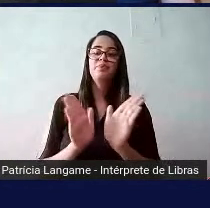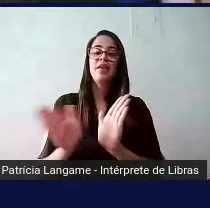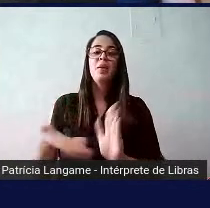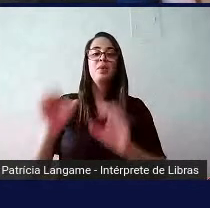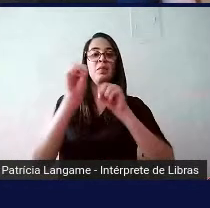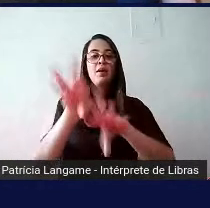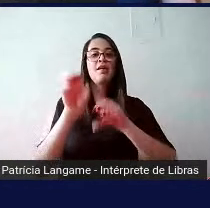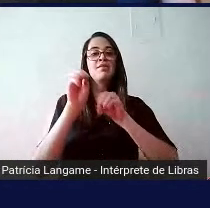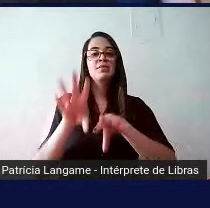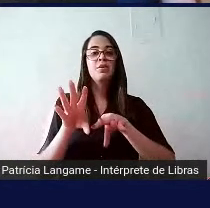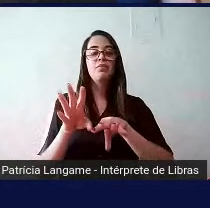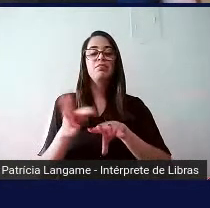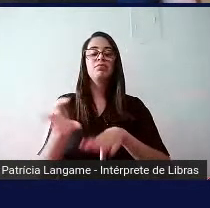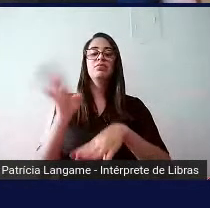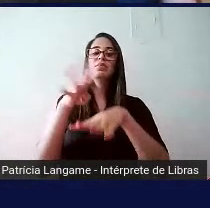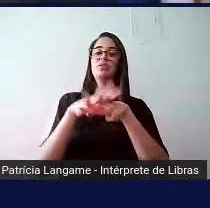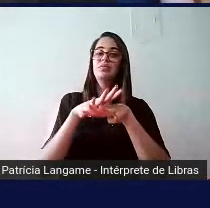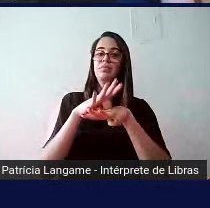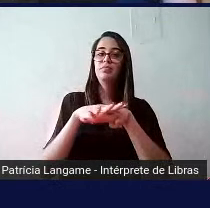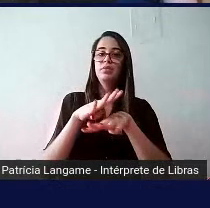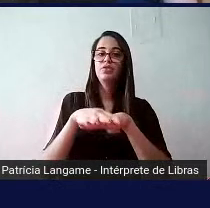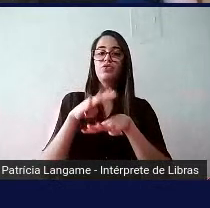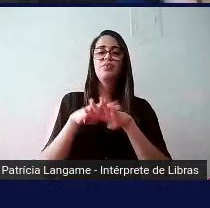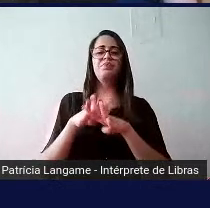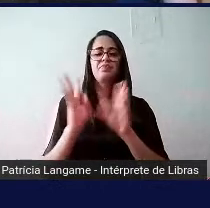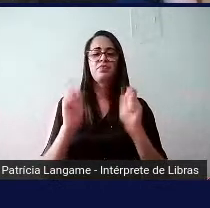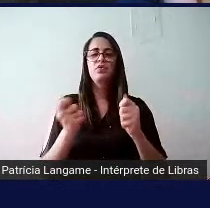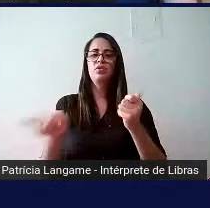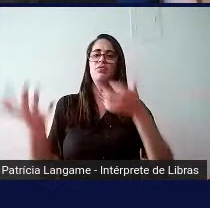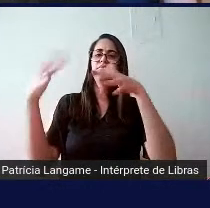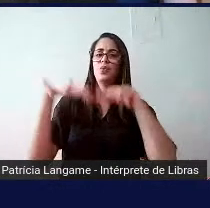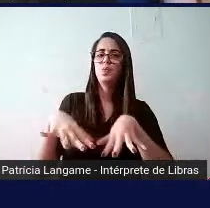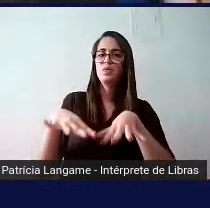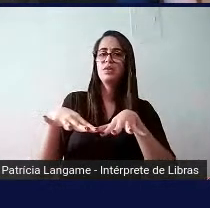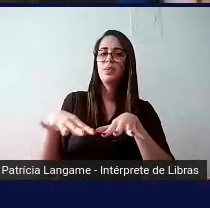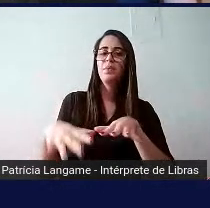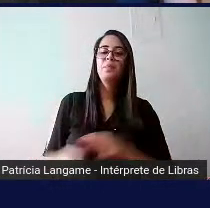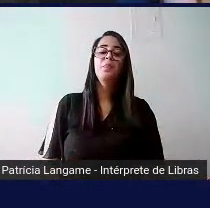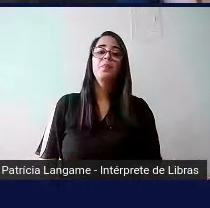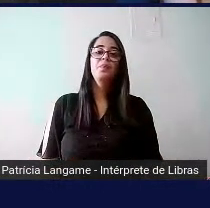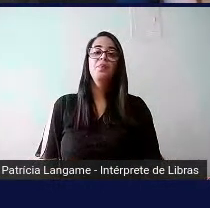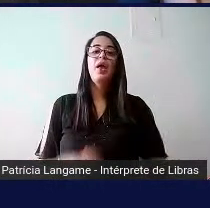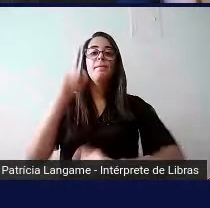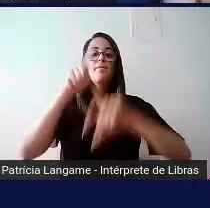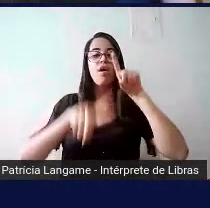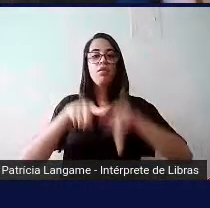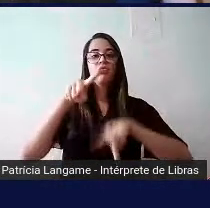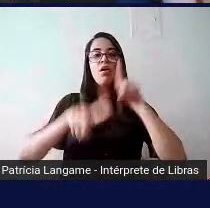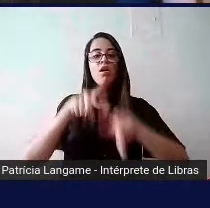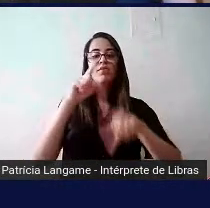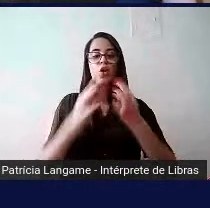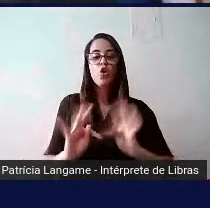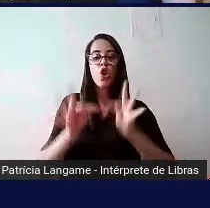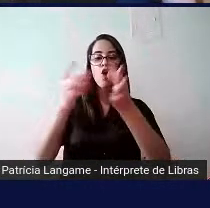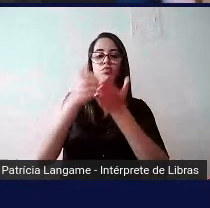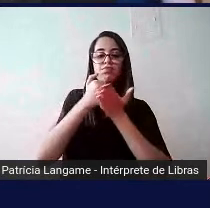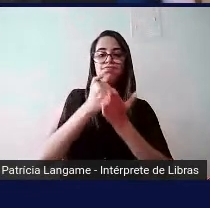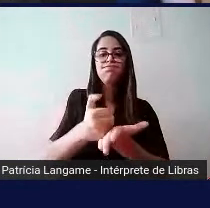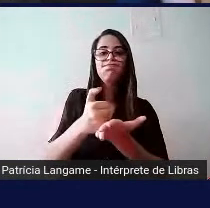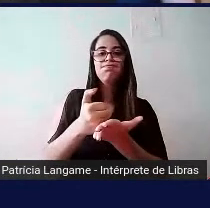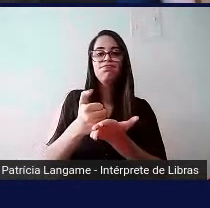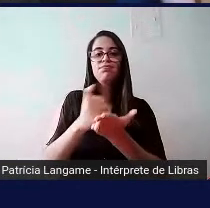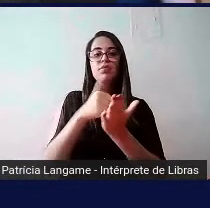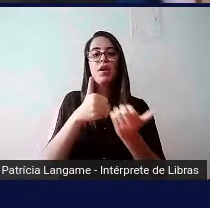matemática que de fato inclua por meio de recursos tecnológicos assistivos que promovam